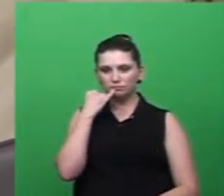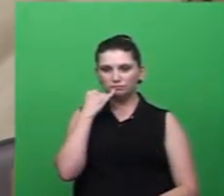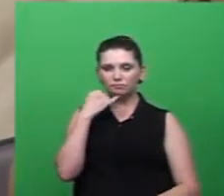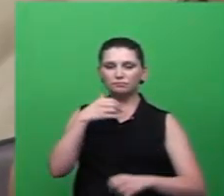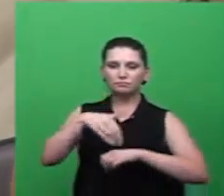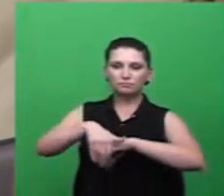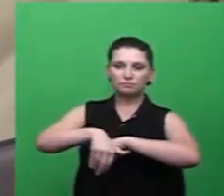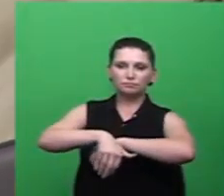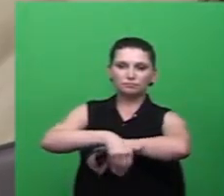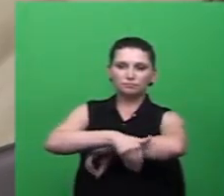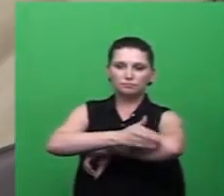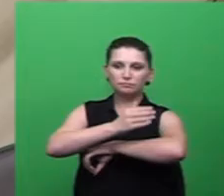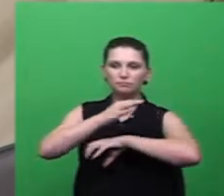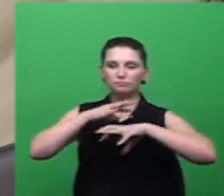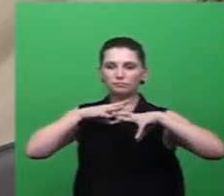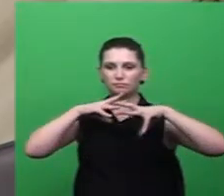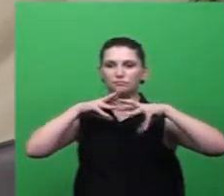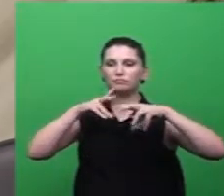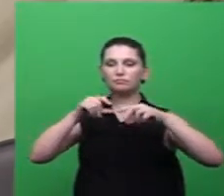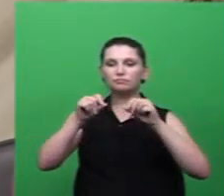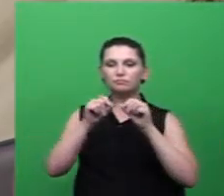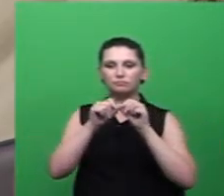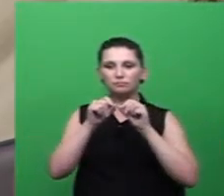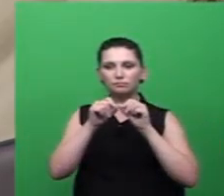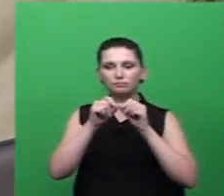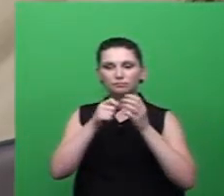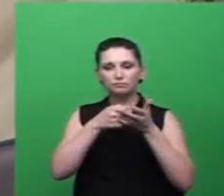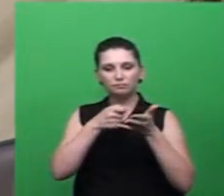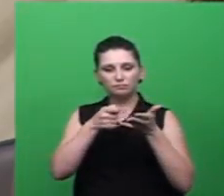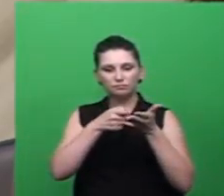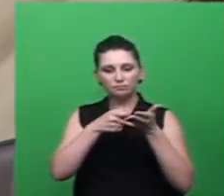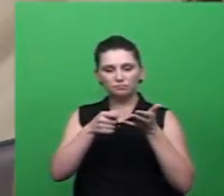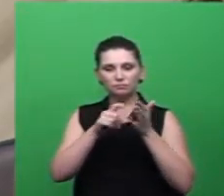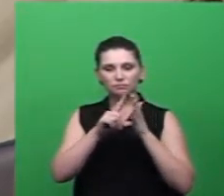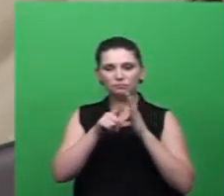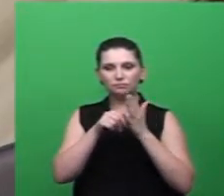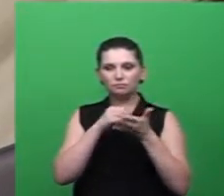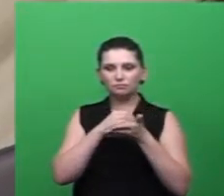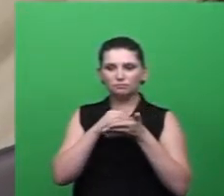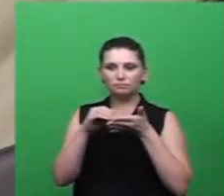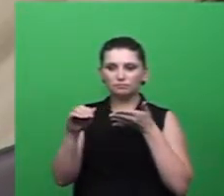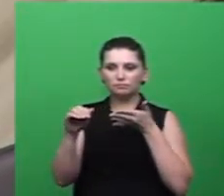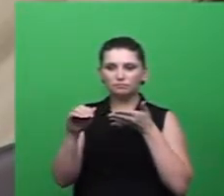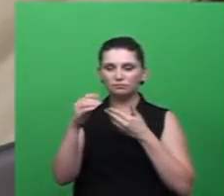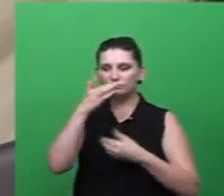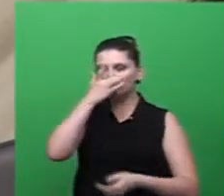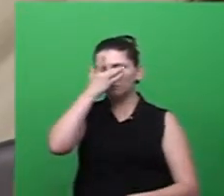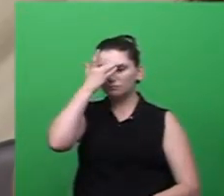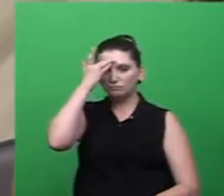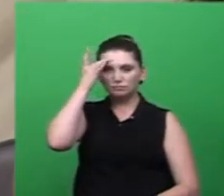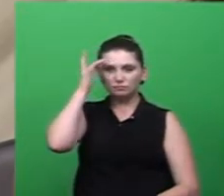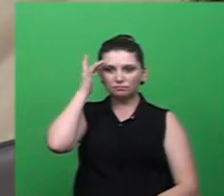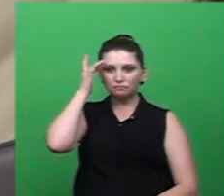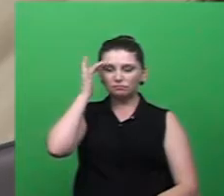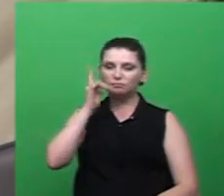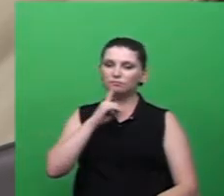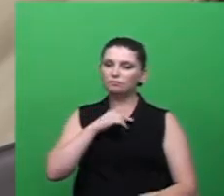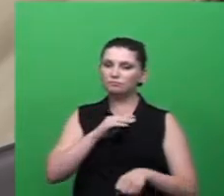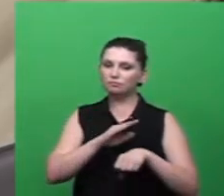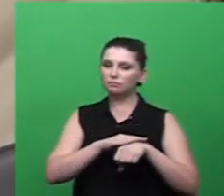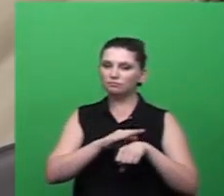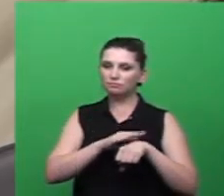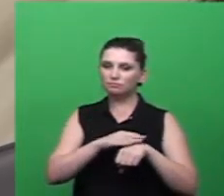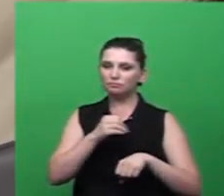correspondência é feita a notificação encaminhada a essa pessoa aonde ela tem um prazo de 15